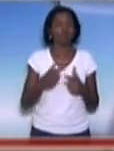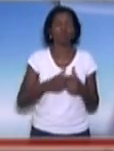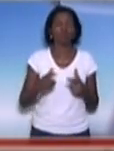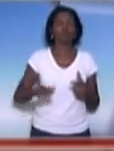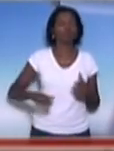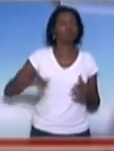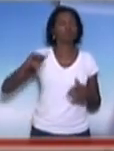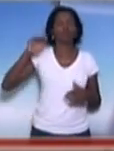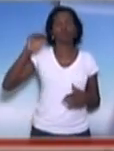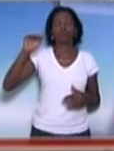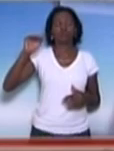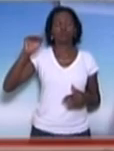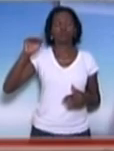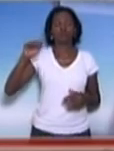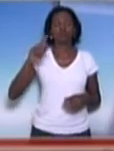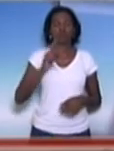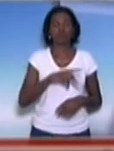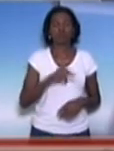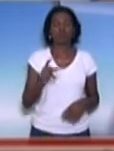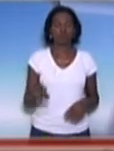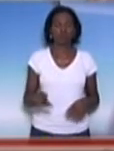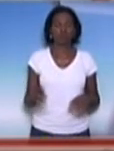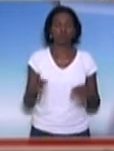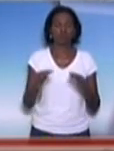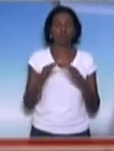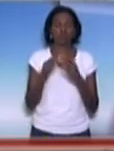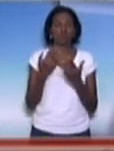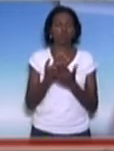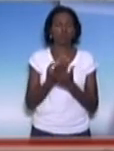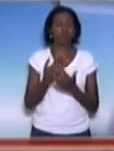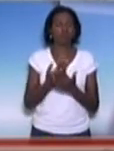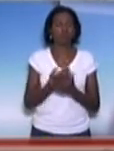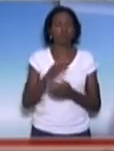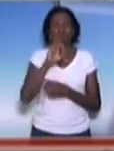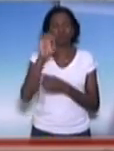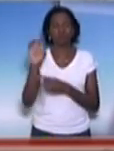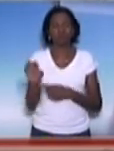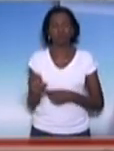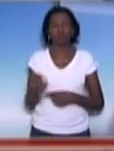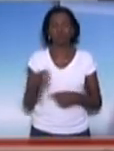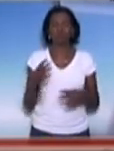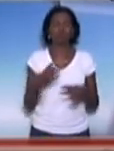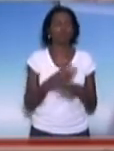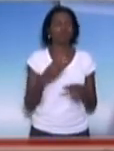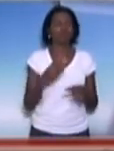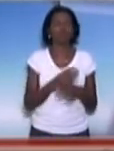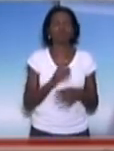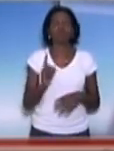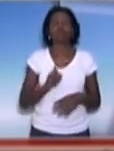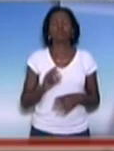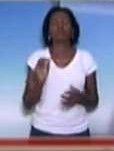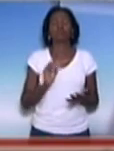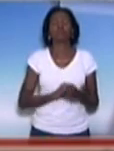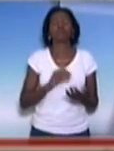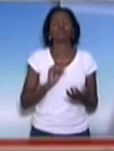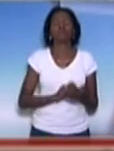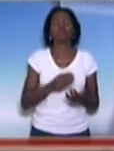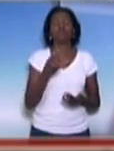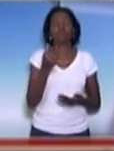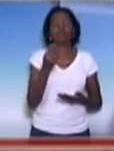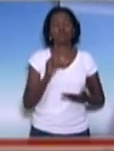limite. Os professores da rede estadual não aguentam mais. A falta de investimento é tão grande, o sucateamento